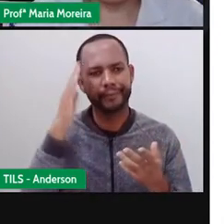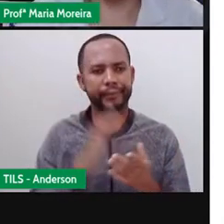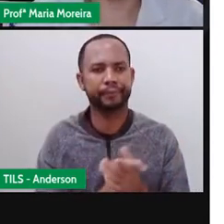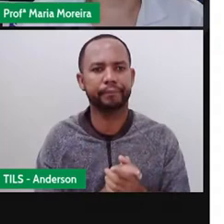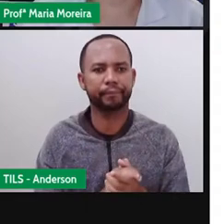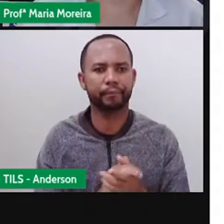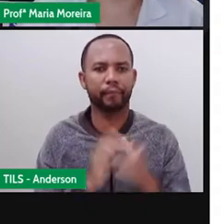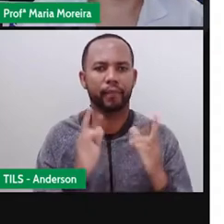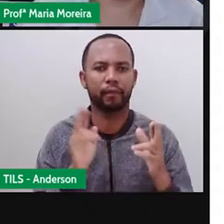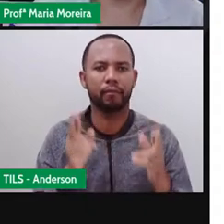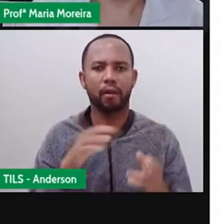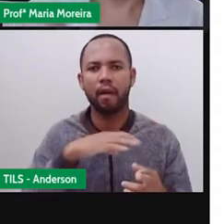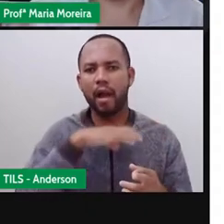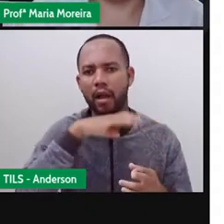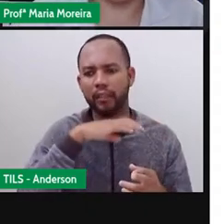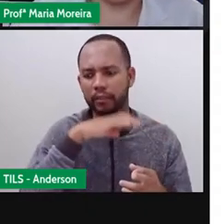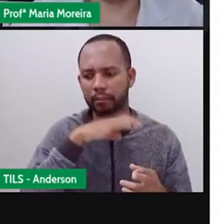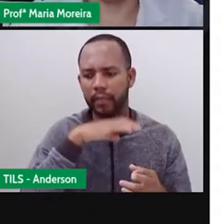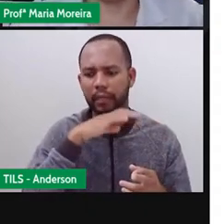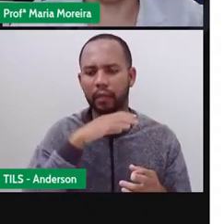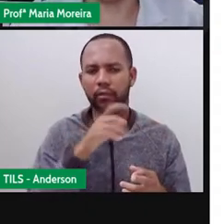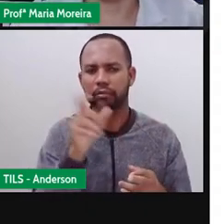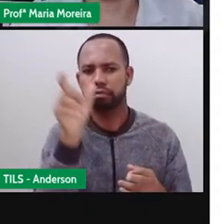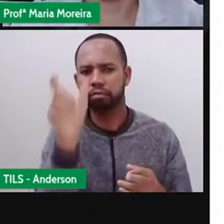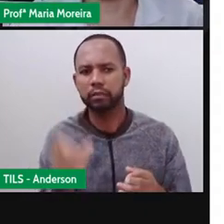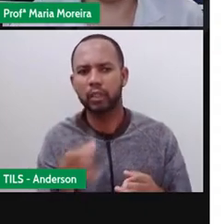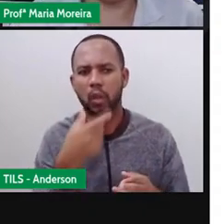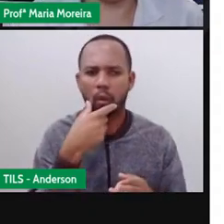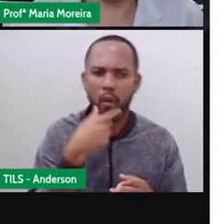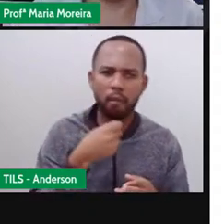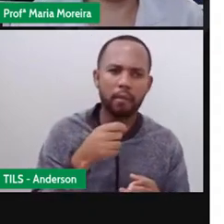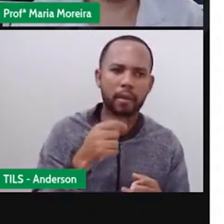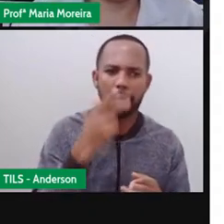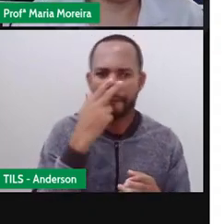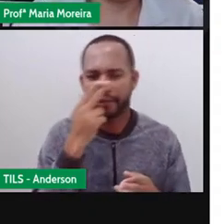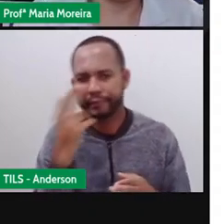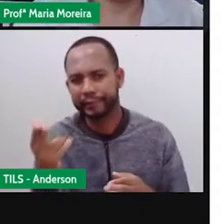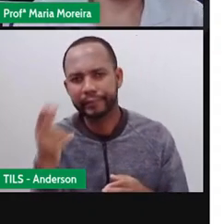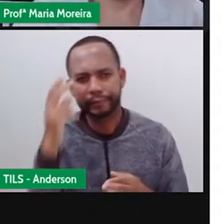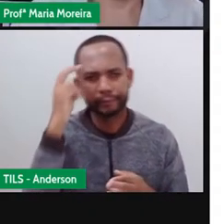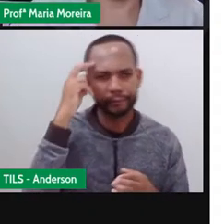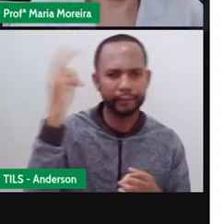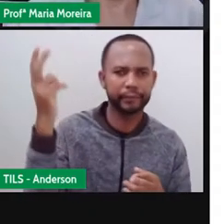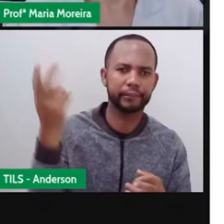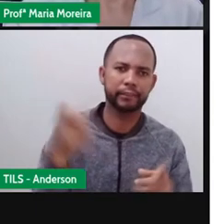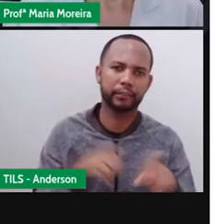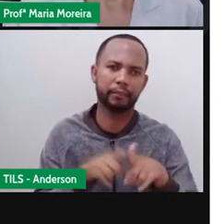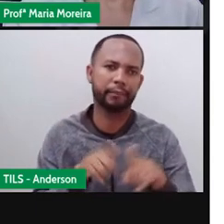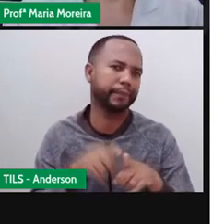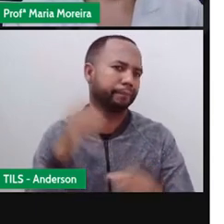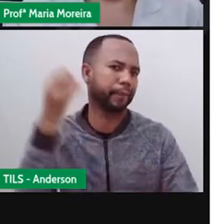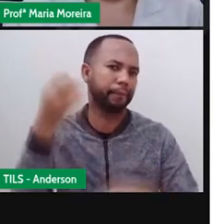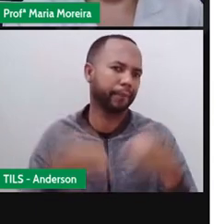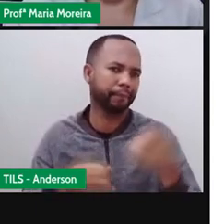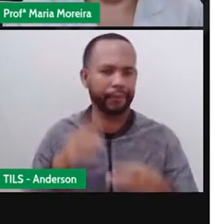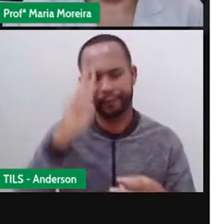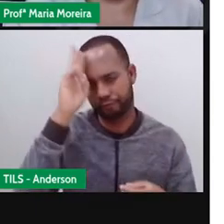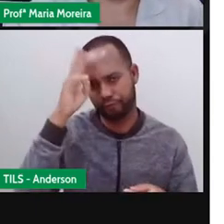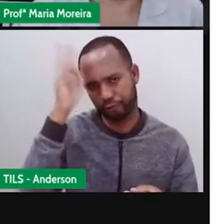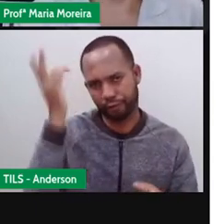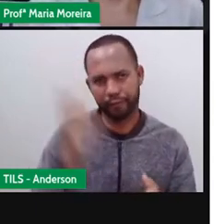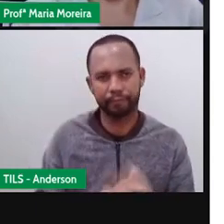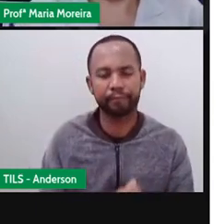humanas, não é isso? Que tem lá a moral. Vamos seguindo. Bom, no início